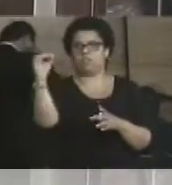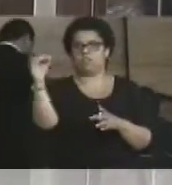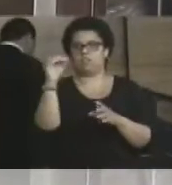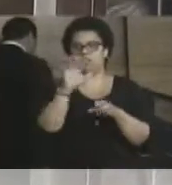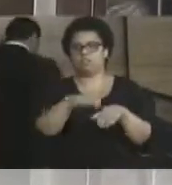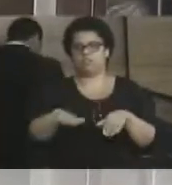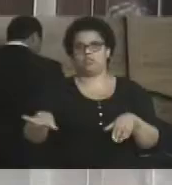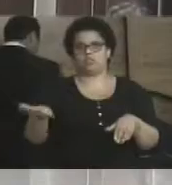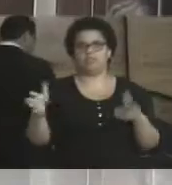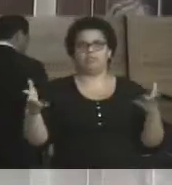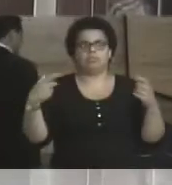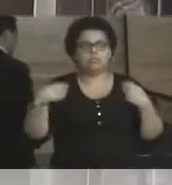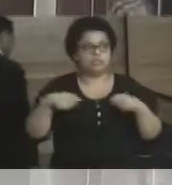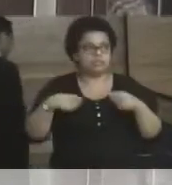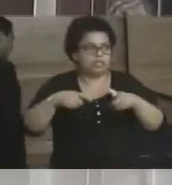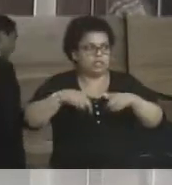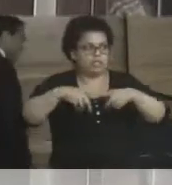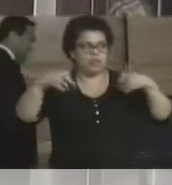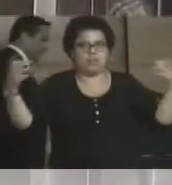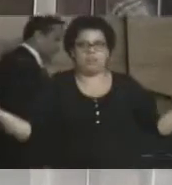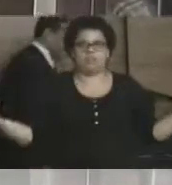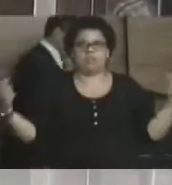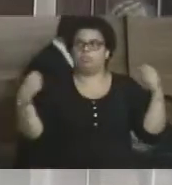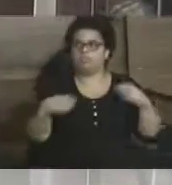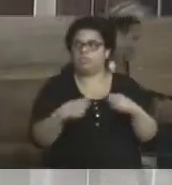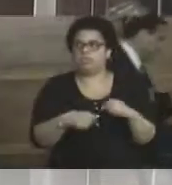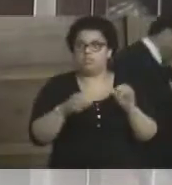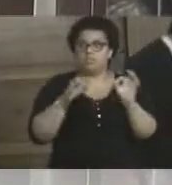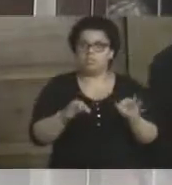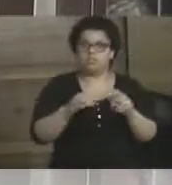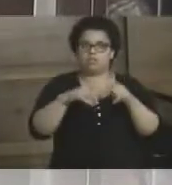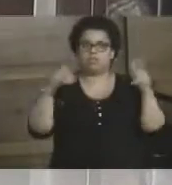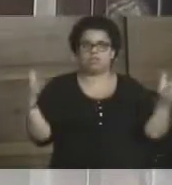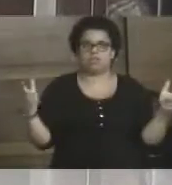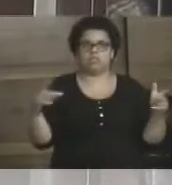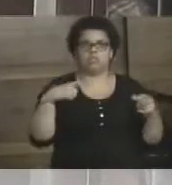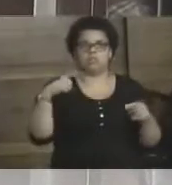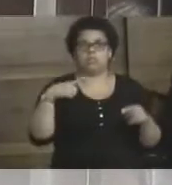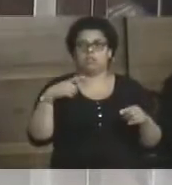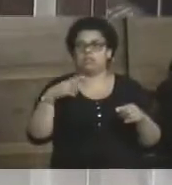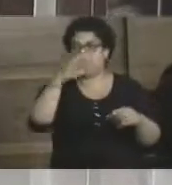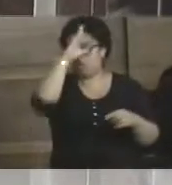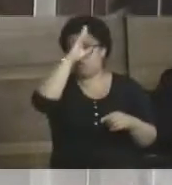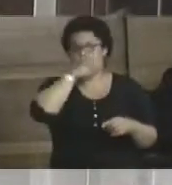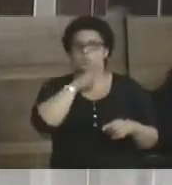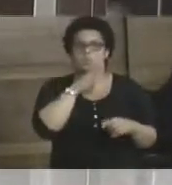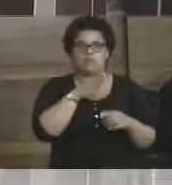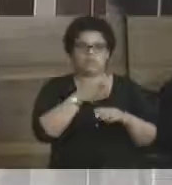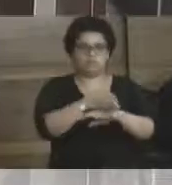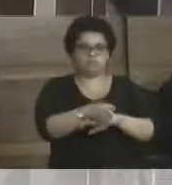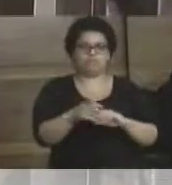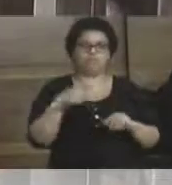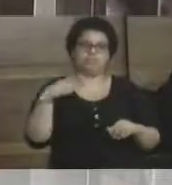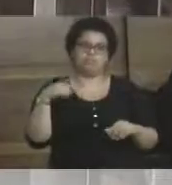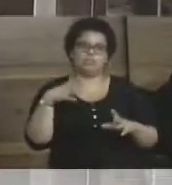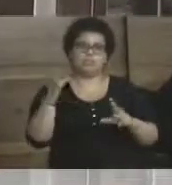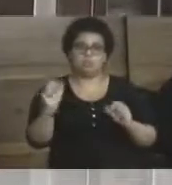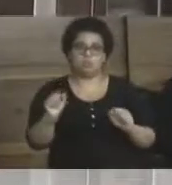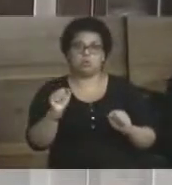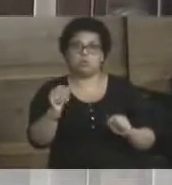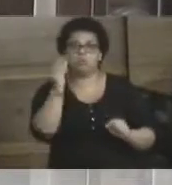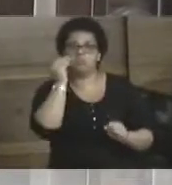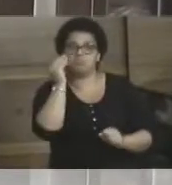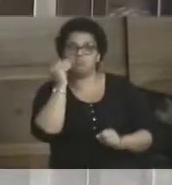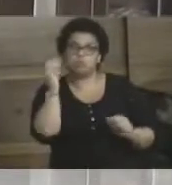Então, é um espaço que tem que ser grande, tem que realmente ser. Então, a gente também tem área pública lá. Então, a gente pode tentar buscar,